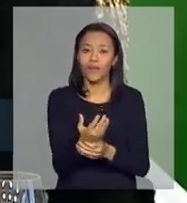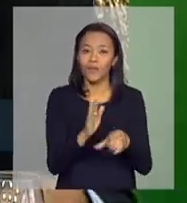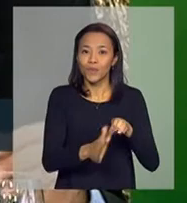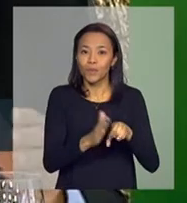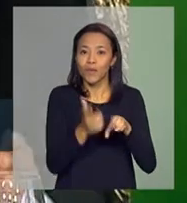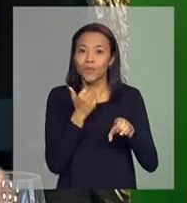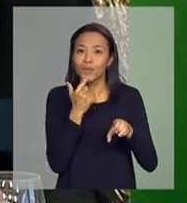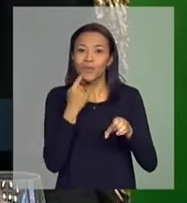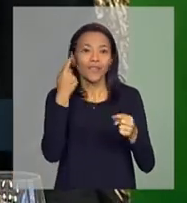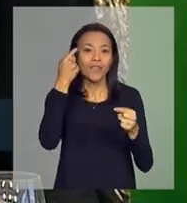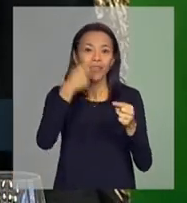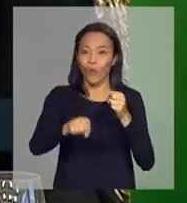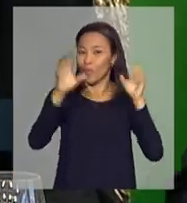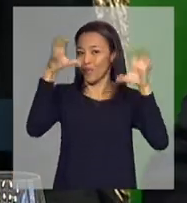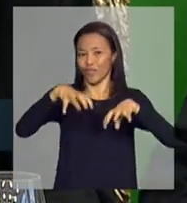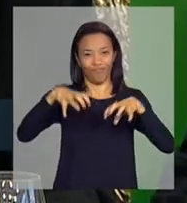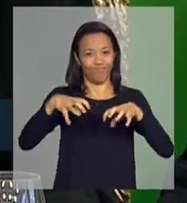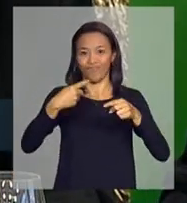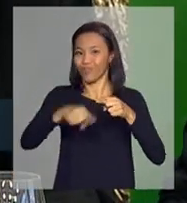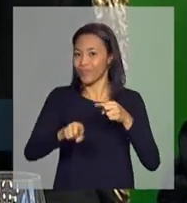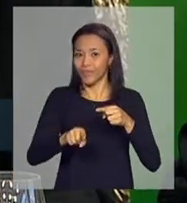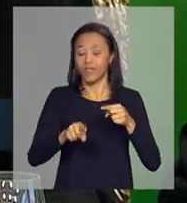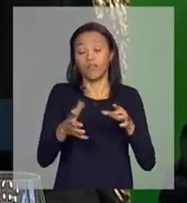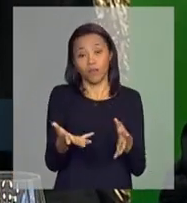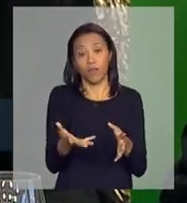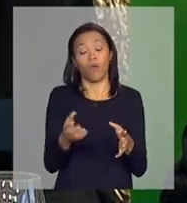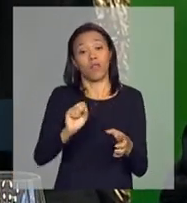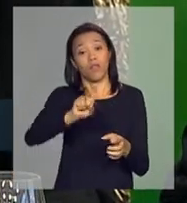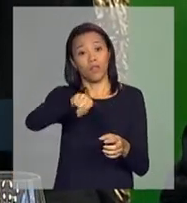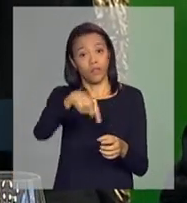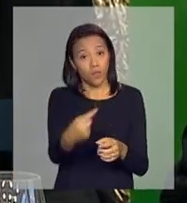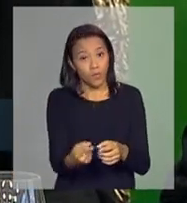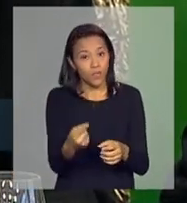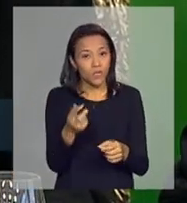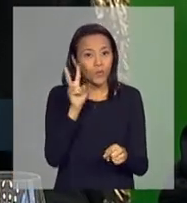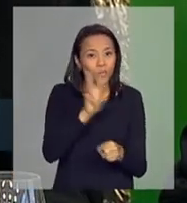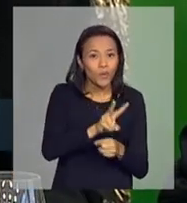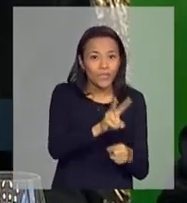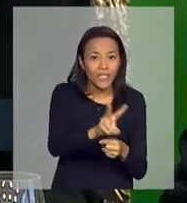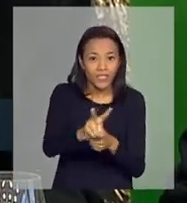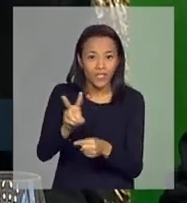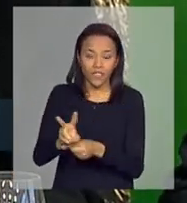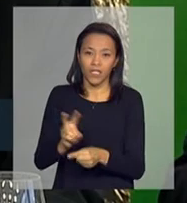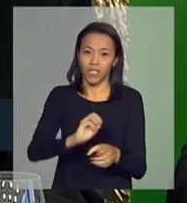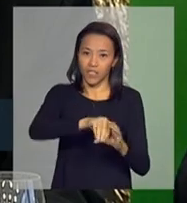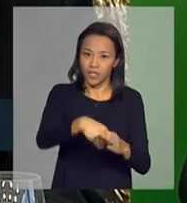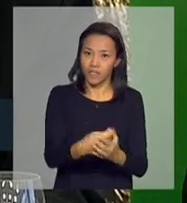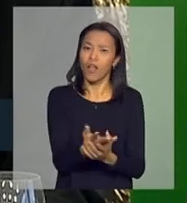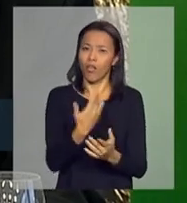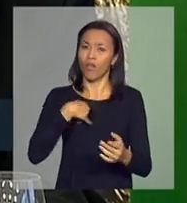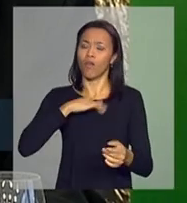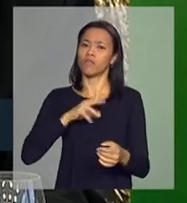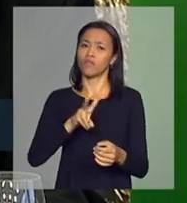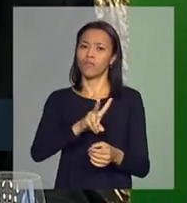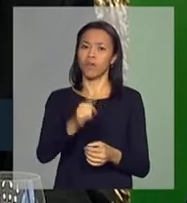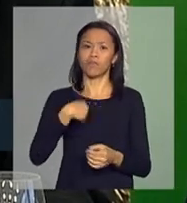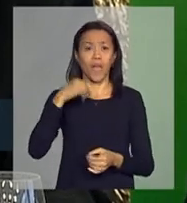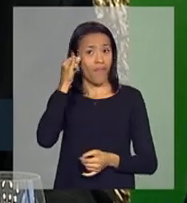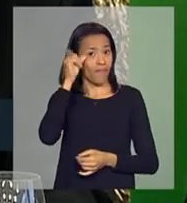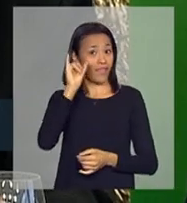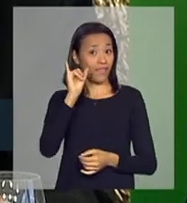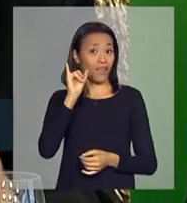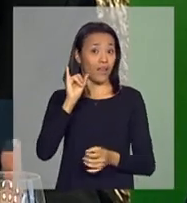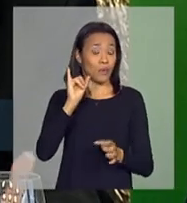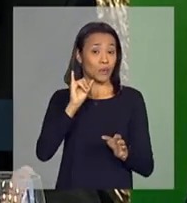ele é problemático. Com essa construção de culturas protegidas, nós vamos evitar essas questões do tempo.